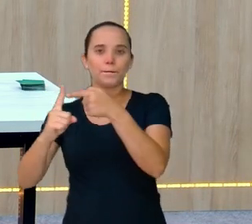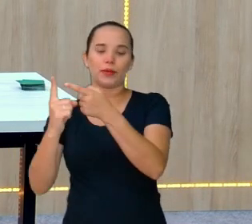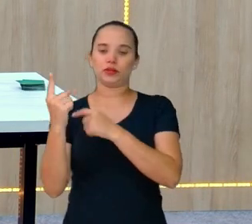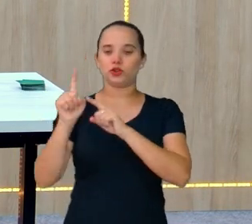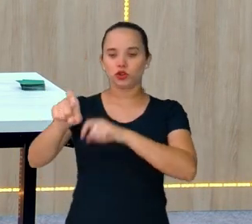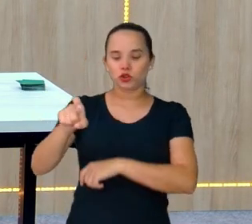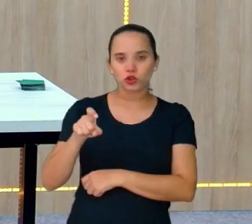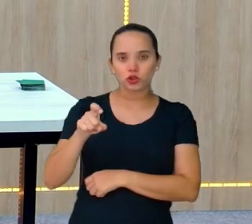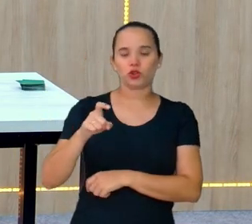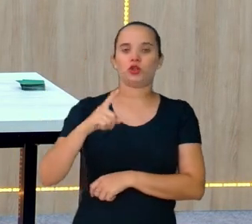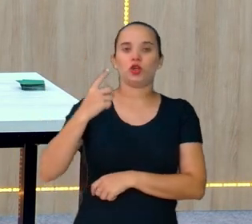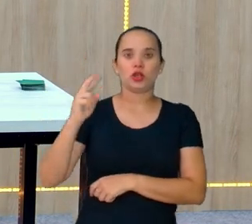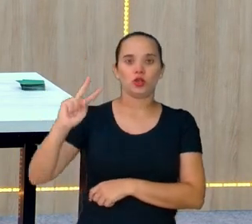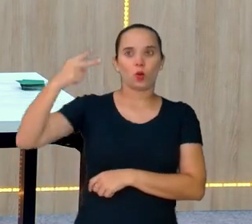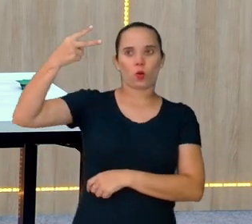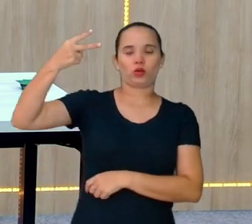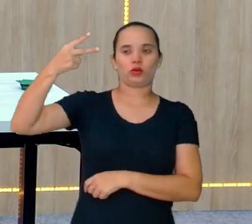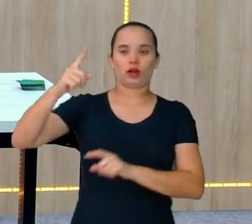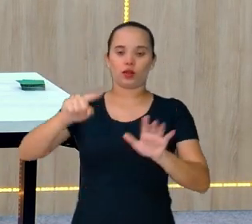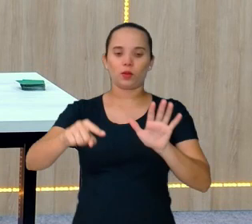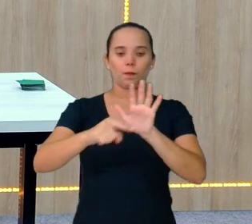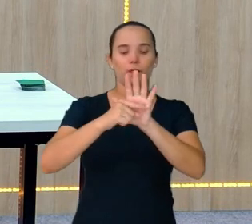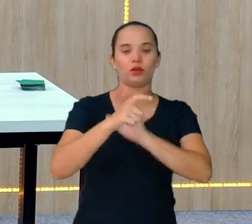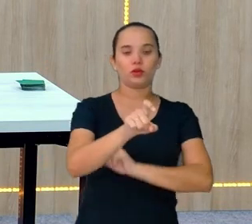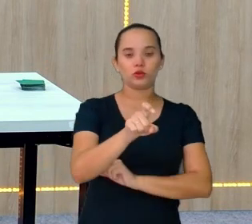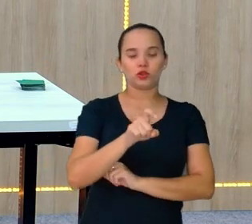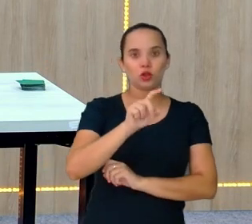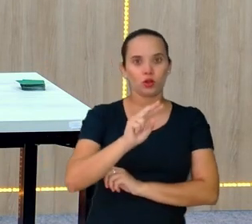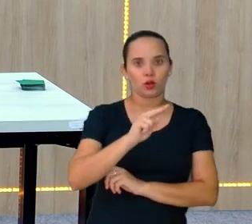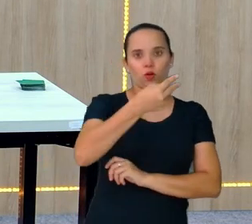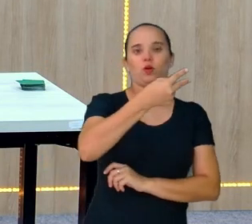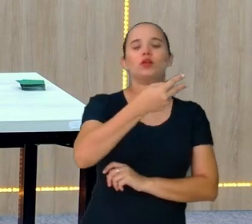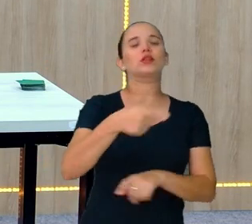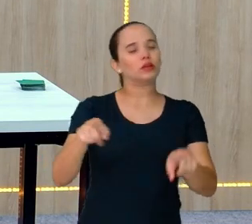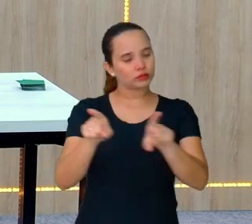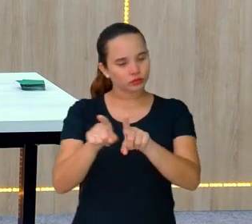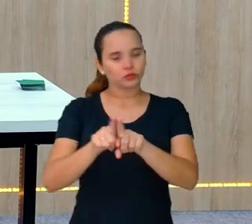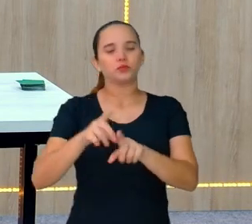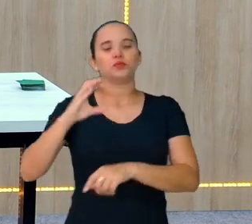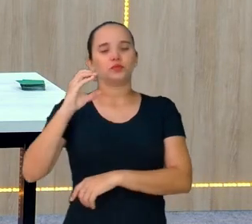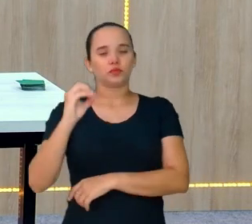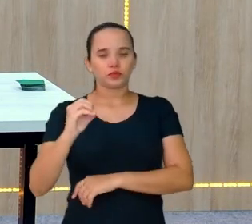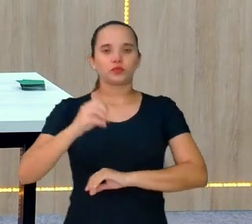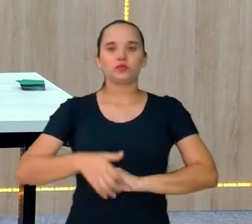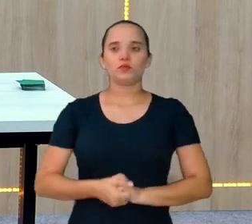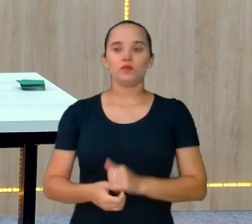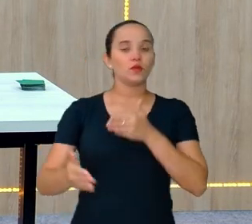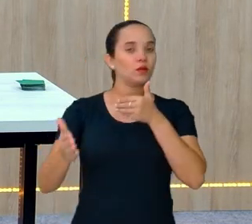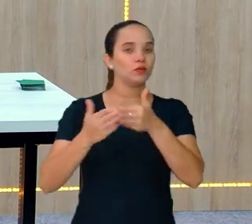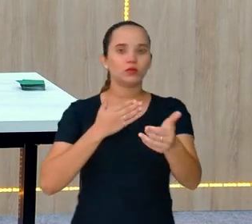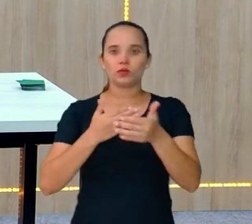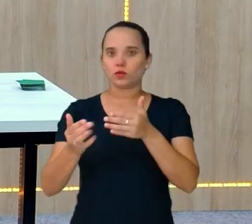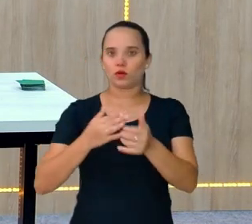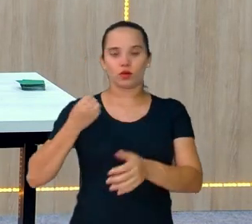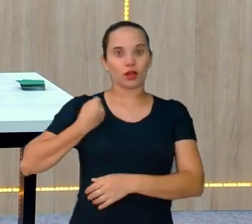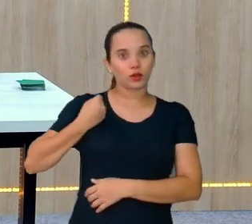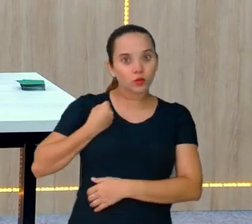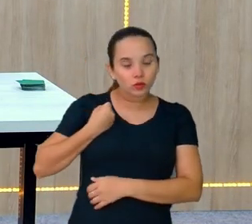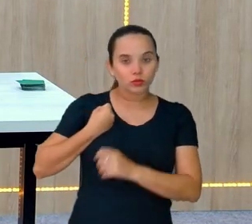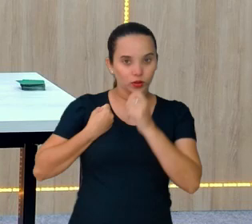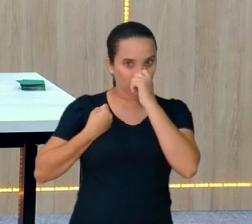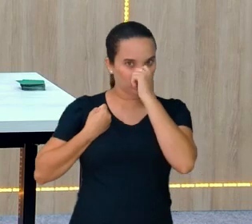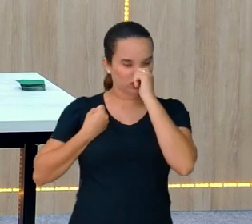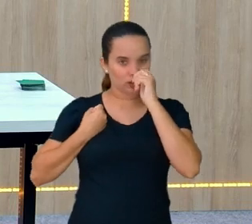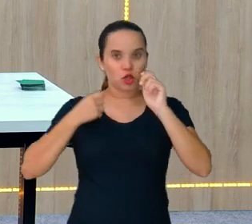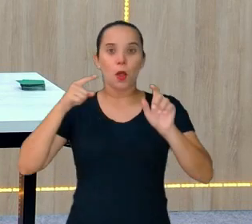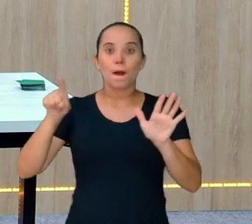Mais X ao quadrado, menos X ao quadrado, também dá zero. Qualquer número menos ele mesmo,